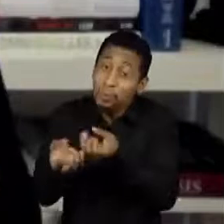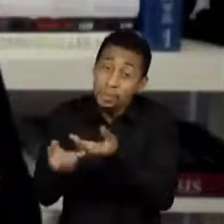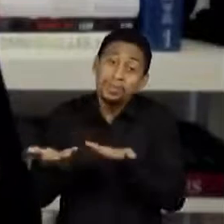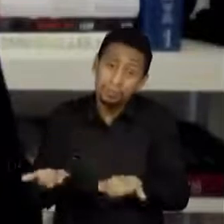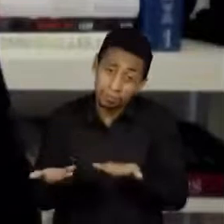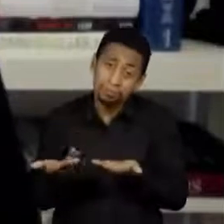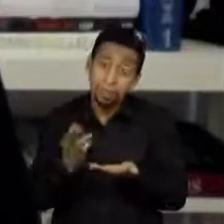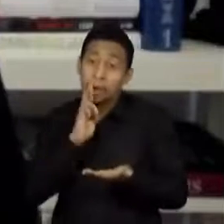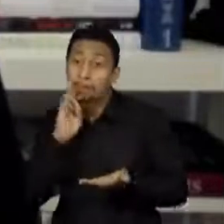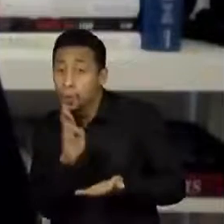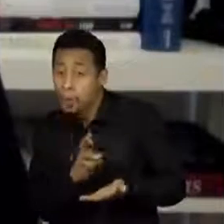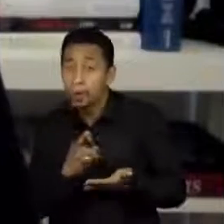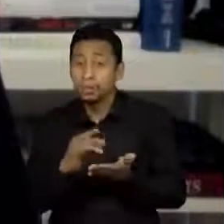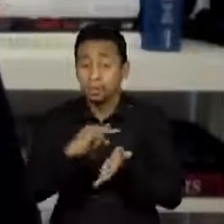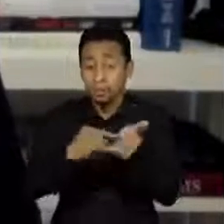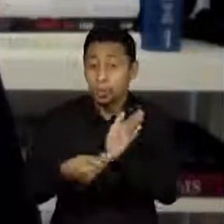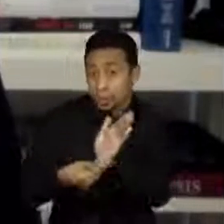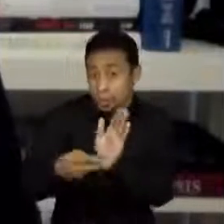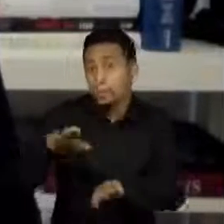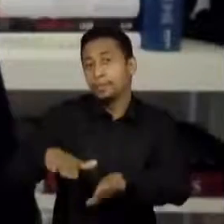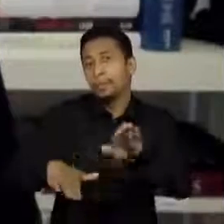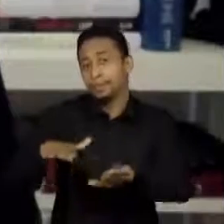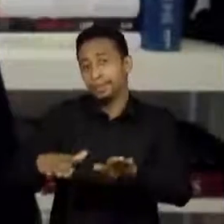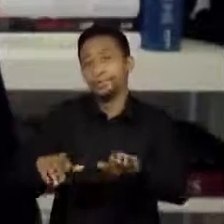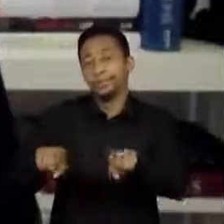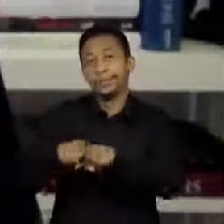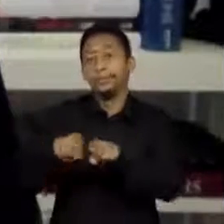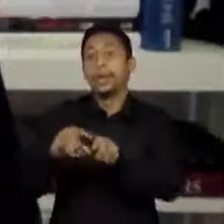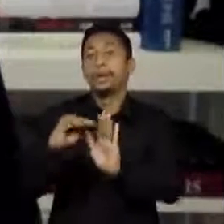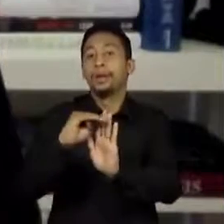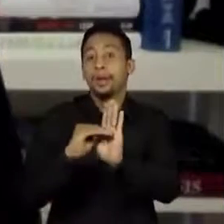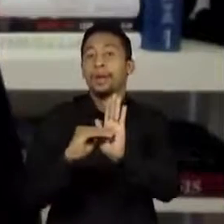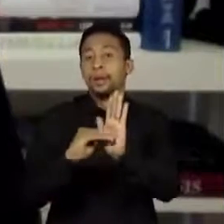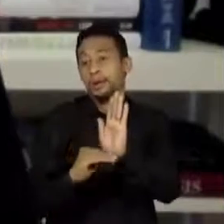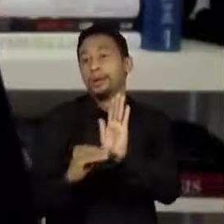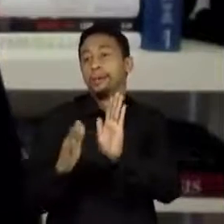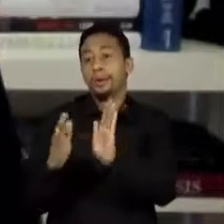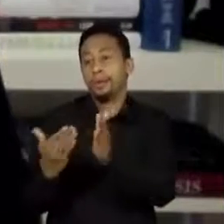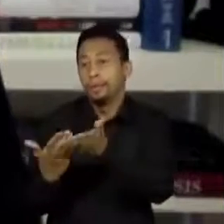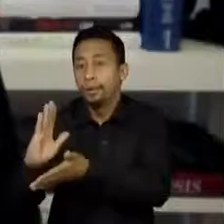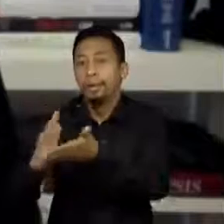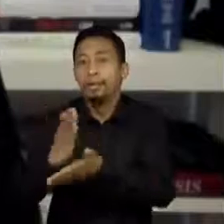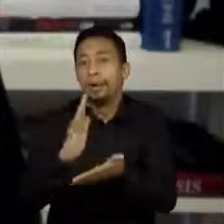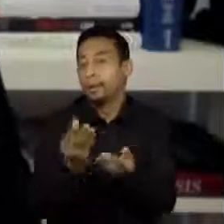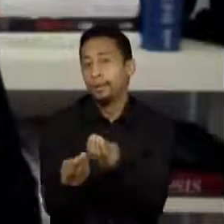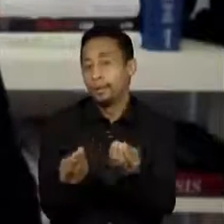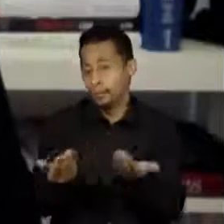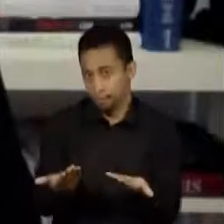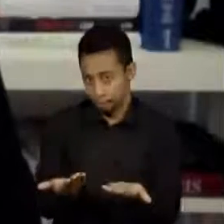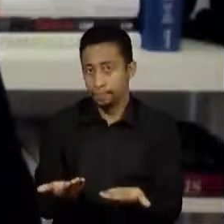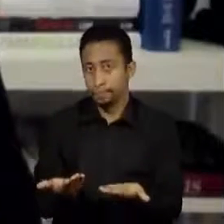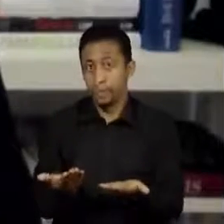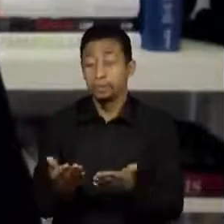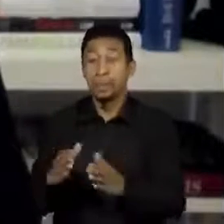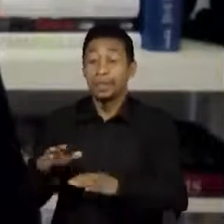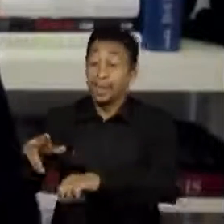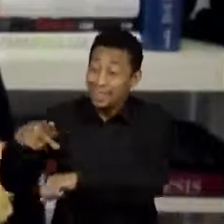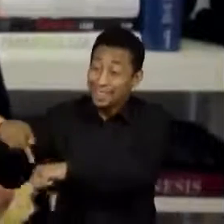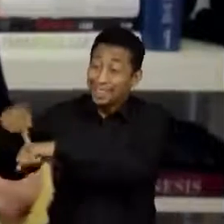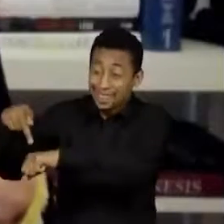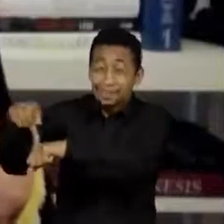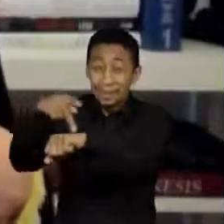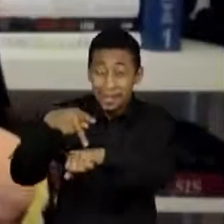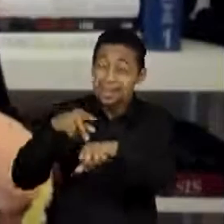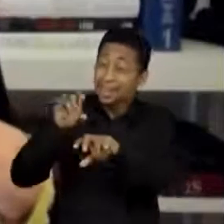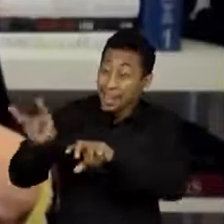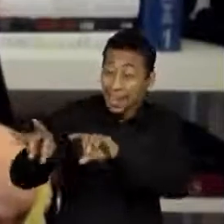também é o que eu falei, do aspecto regulatório. Porque se a gente observar, dependendo de país para país, o